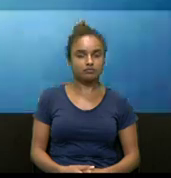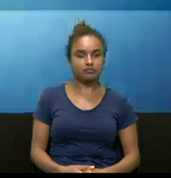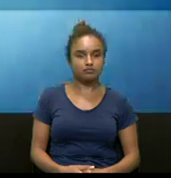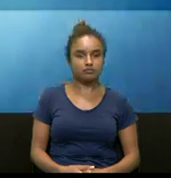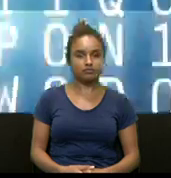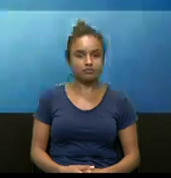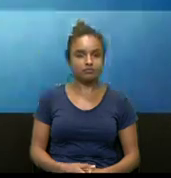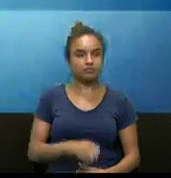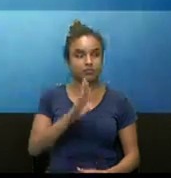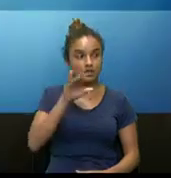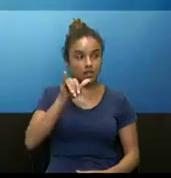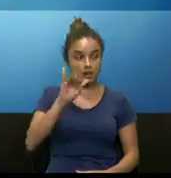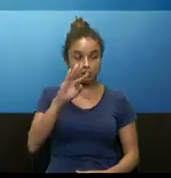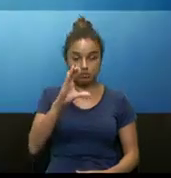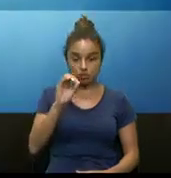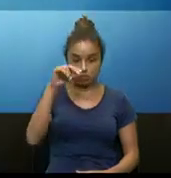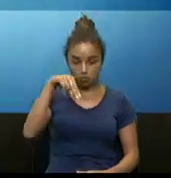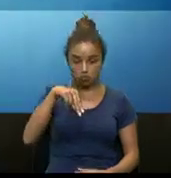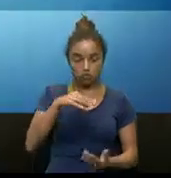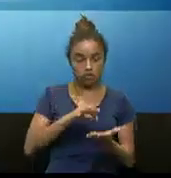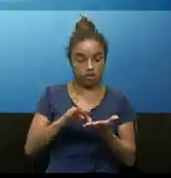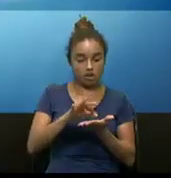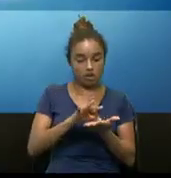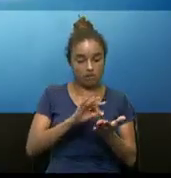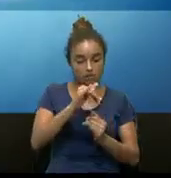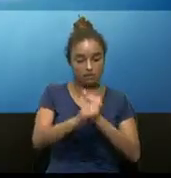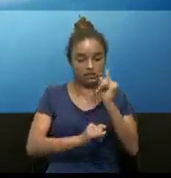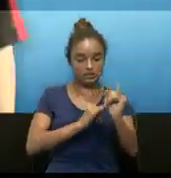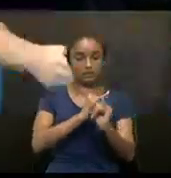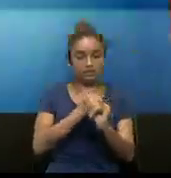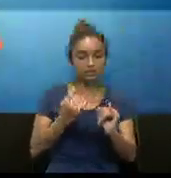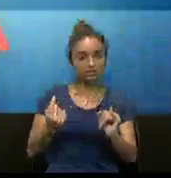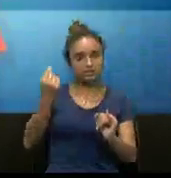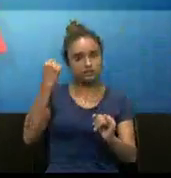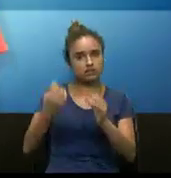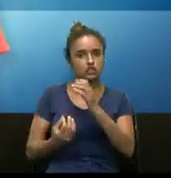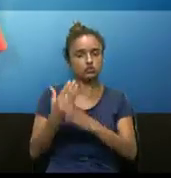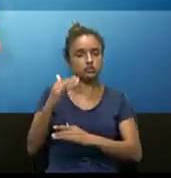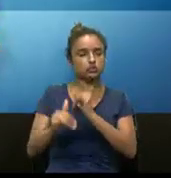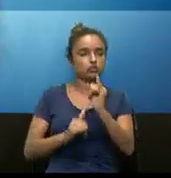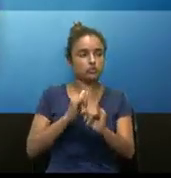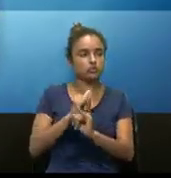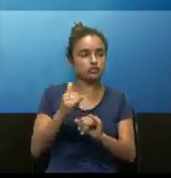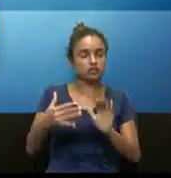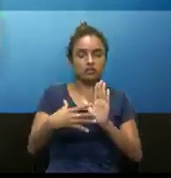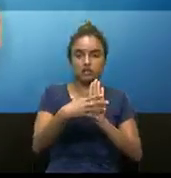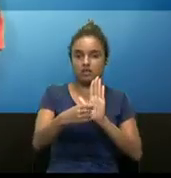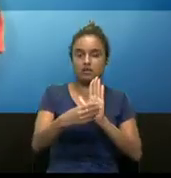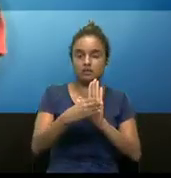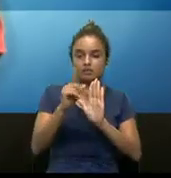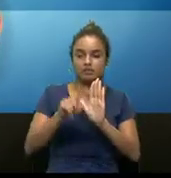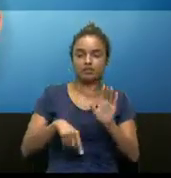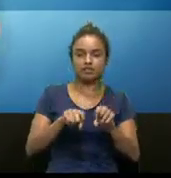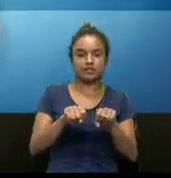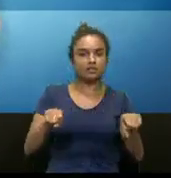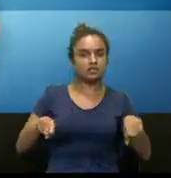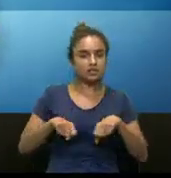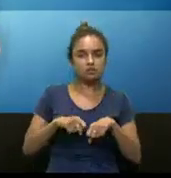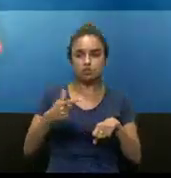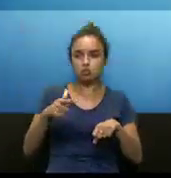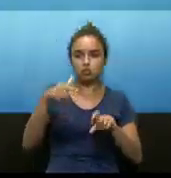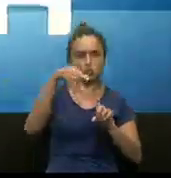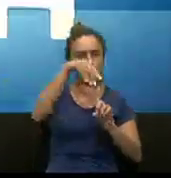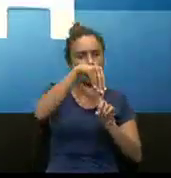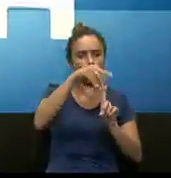A Bitcoin é uma moeda digital que surgiu na internet. O sistema é completamente descentralizado, ou